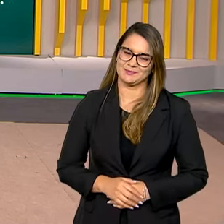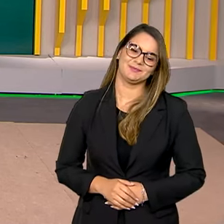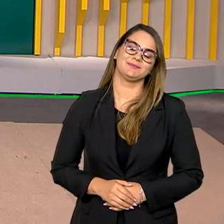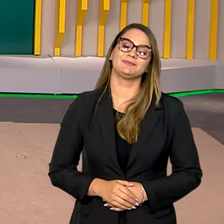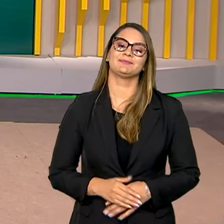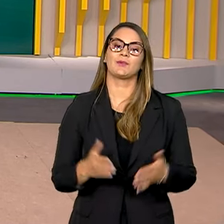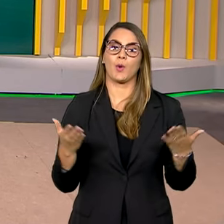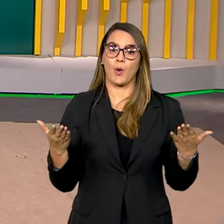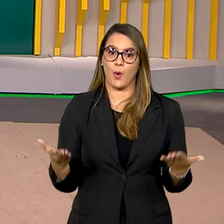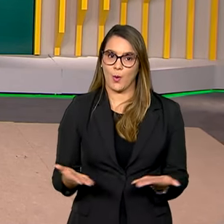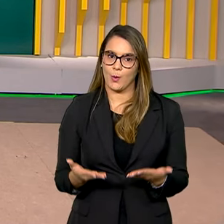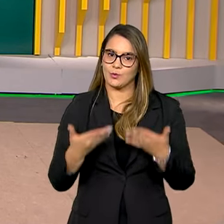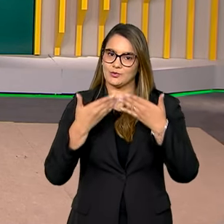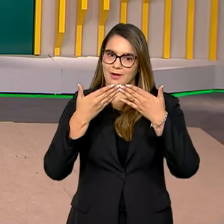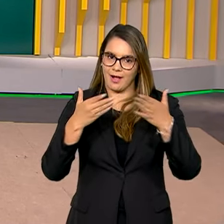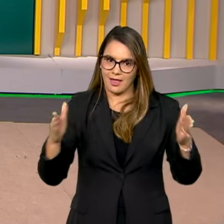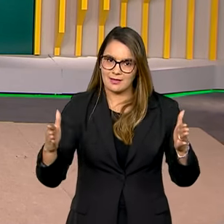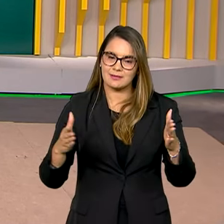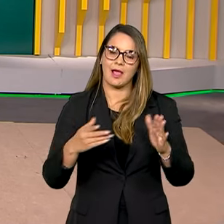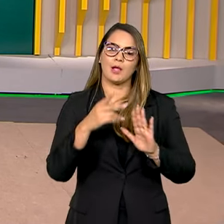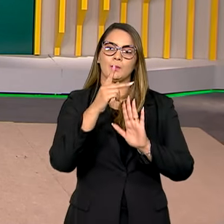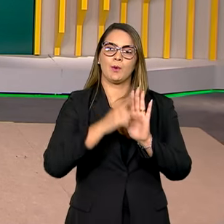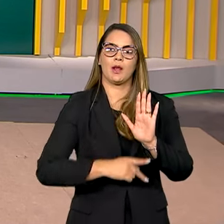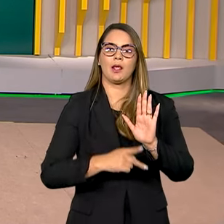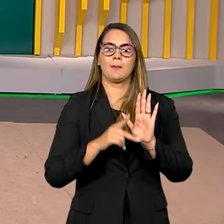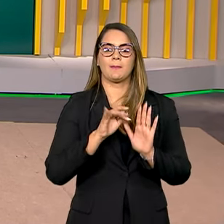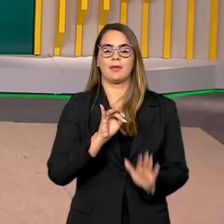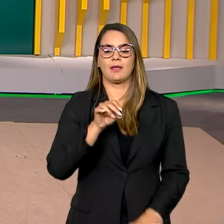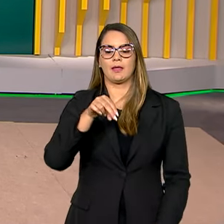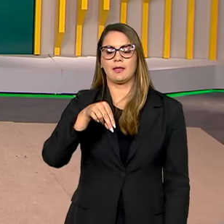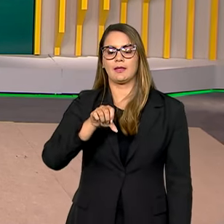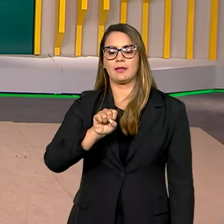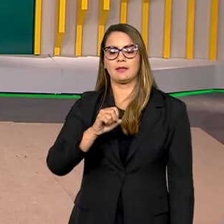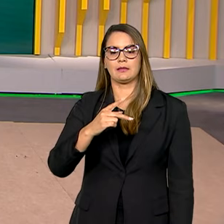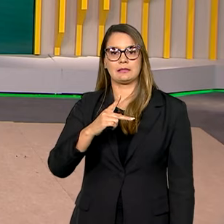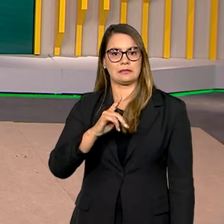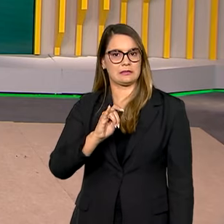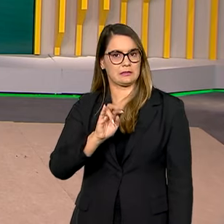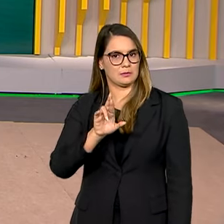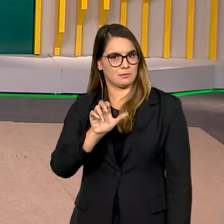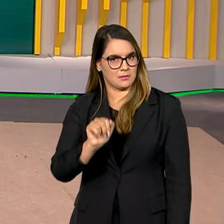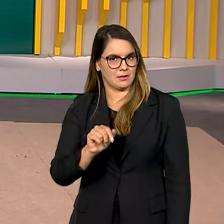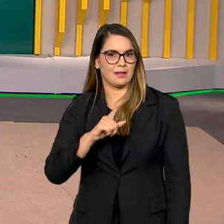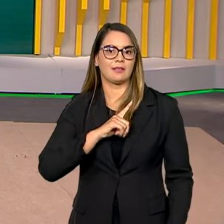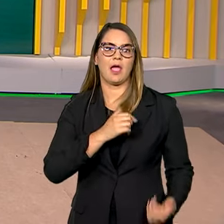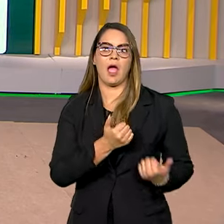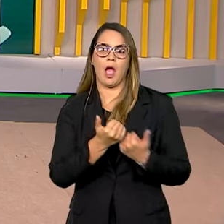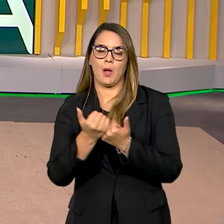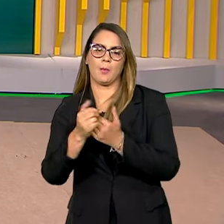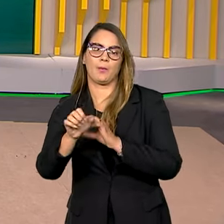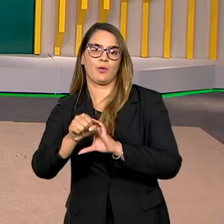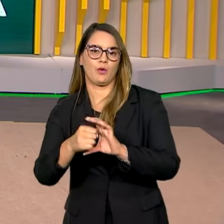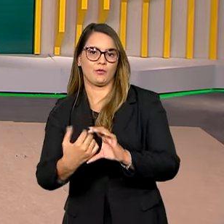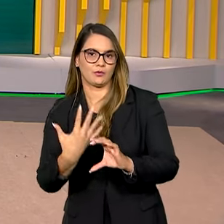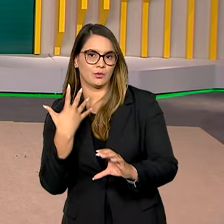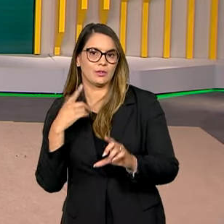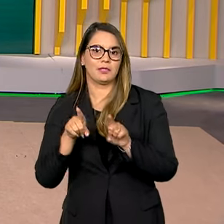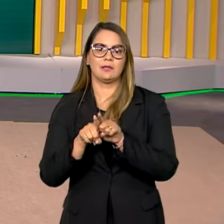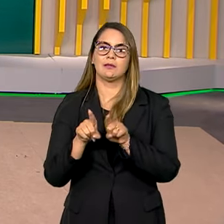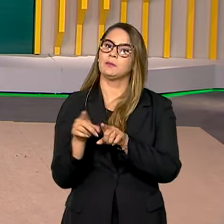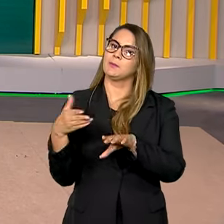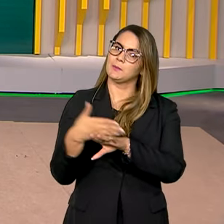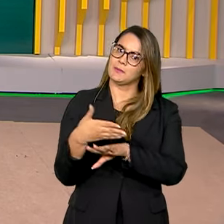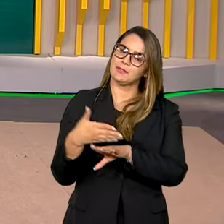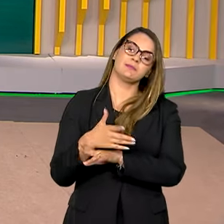Foi lançado hoje o programa Inspira. A iniciativa conta com o apoio de ouvidorias e também com a participação